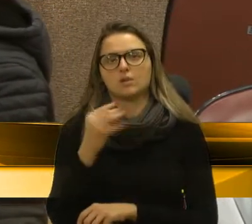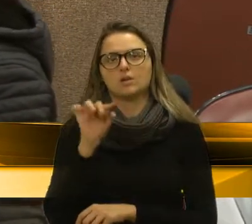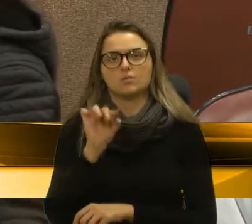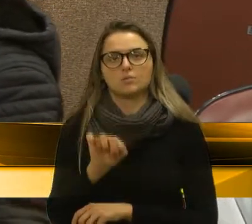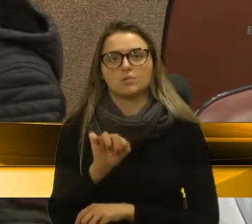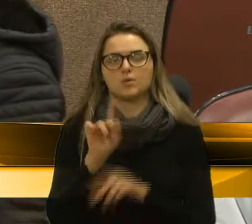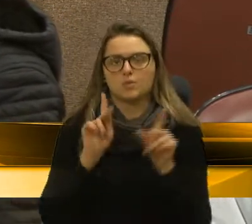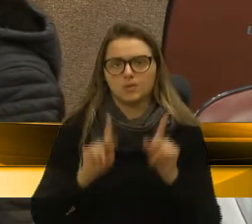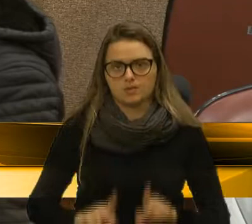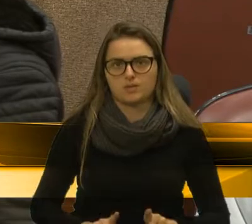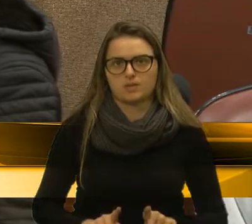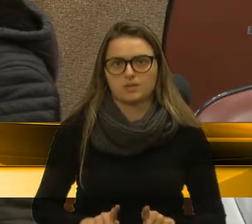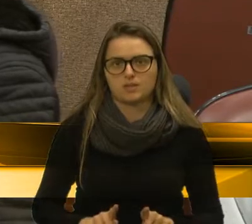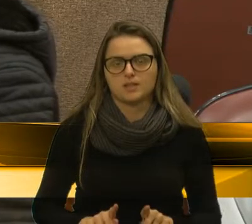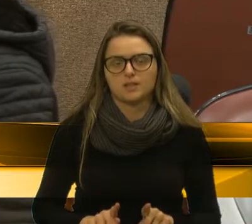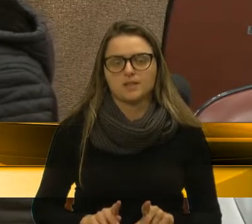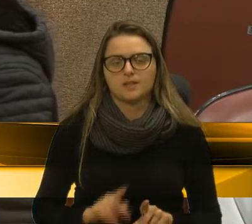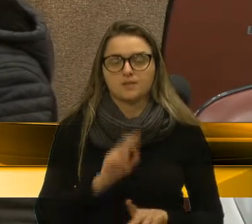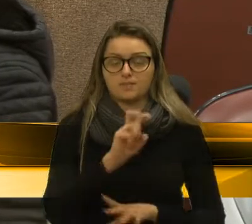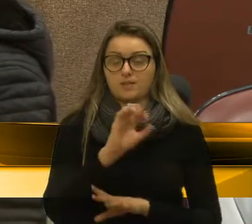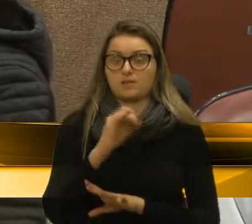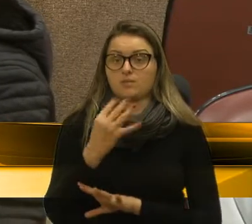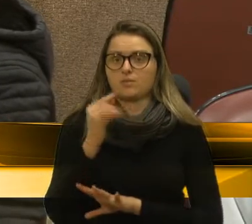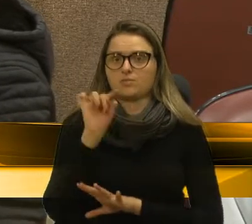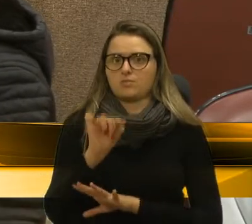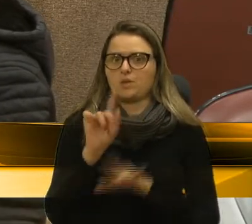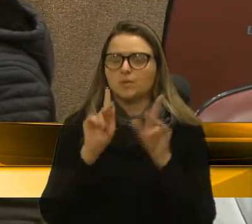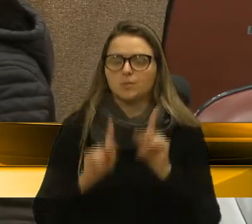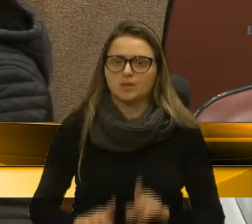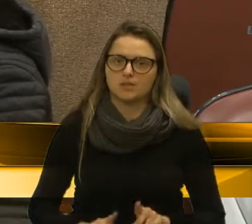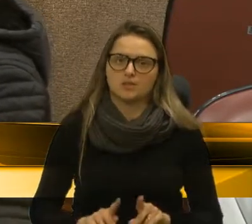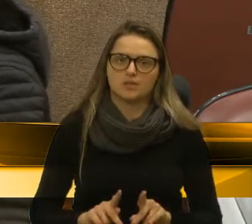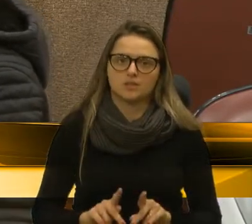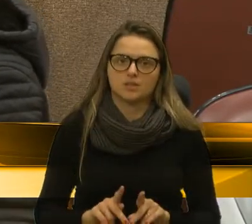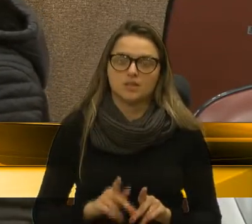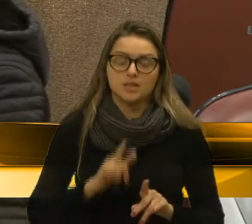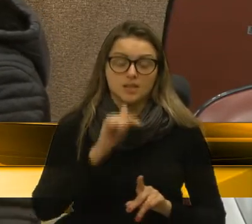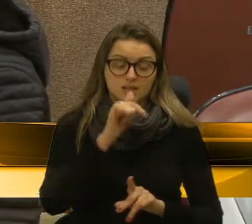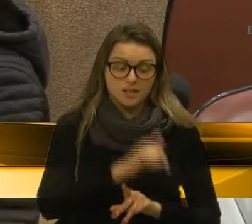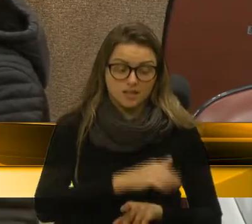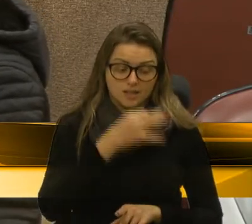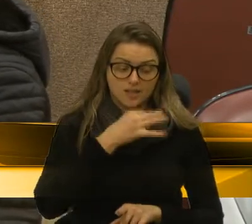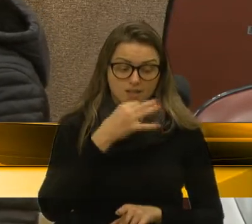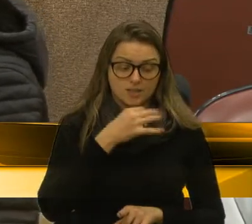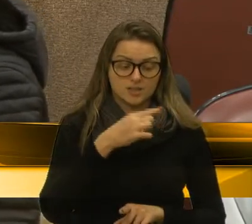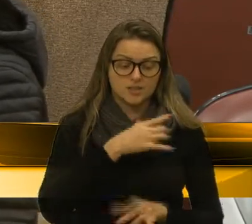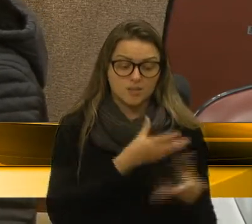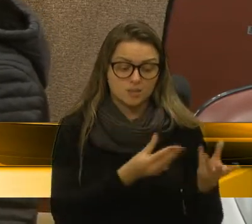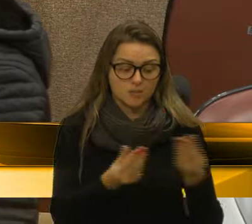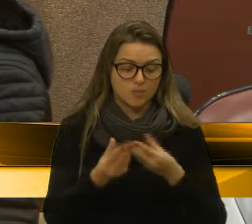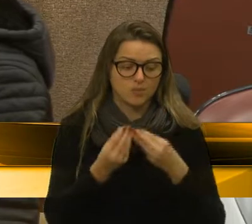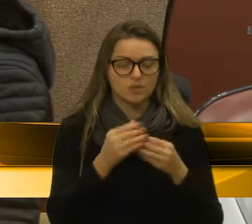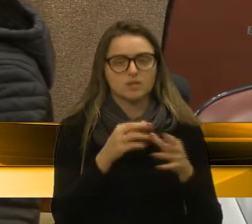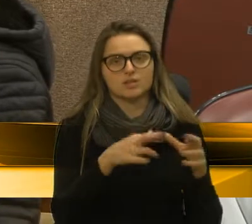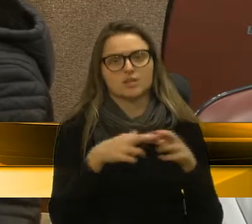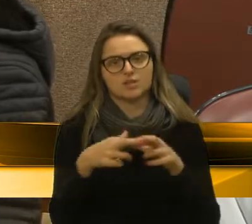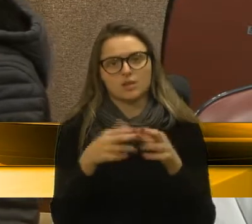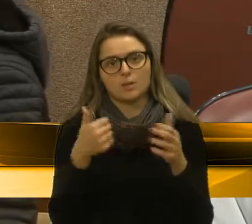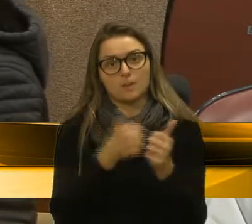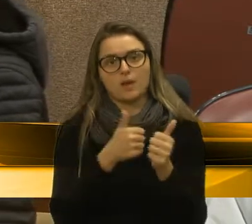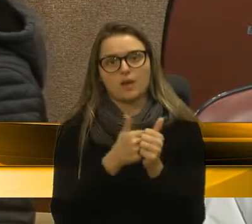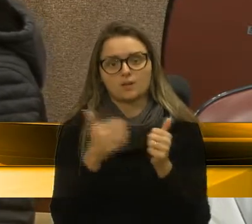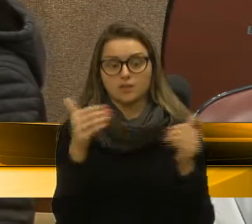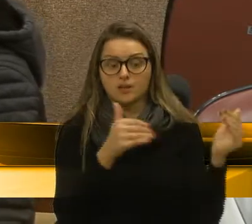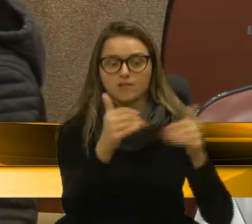E nós sabemos que Caxias do Sul concentra diversas regiões aqui da Serra Gaúcha. Então, não